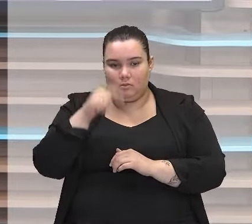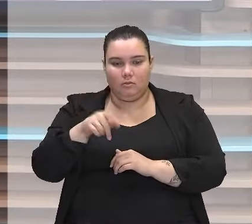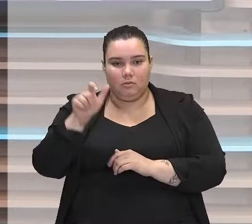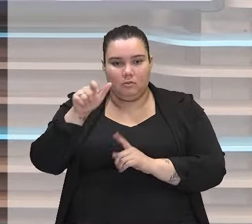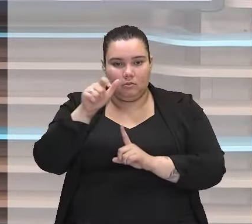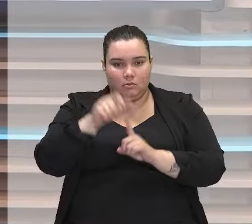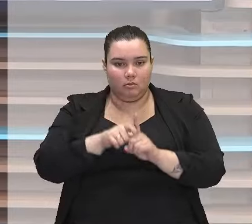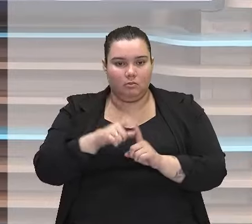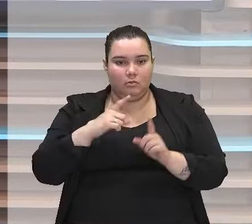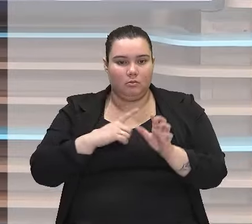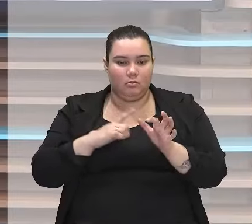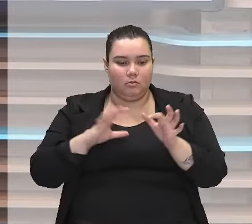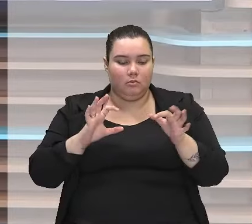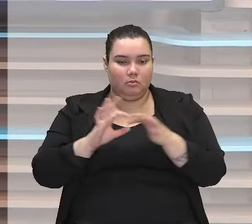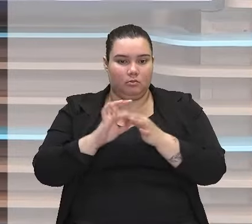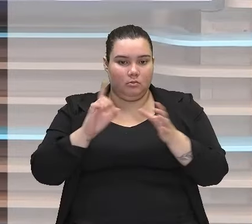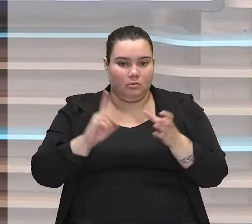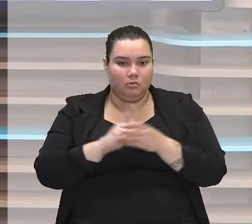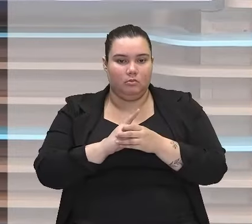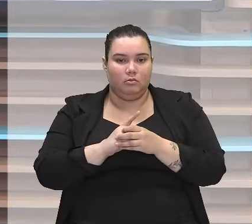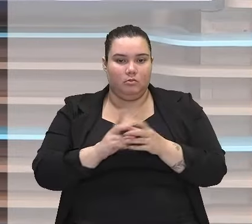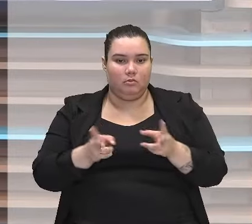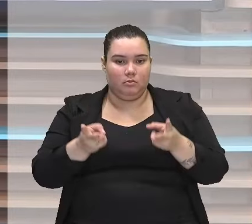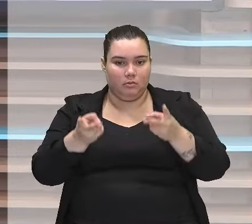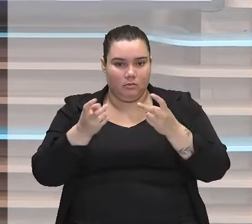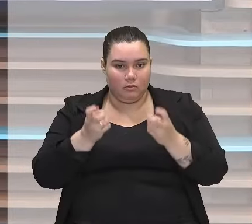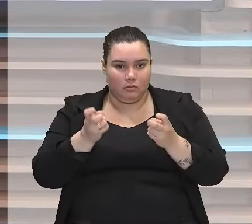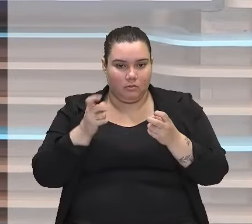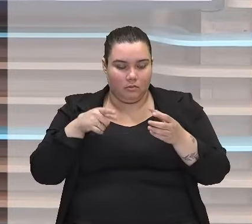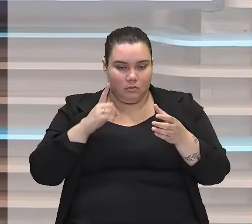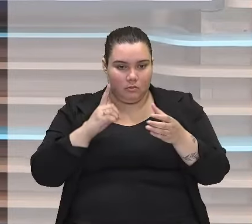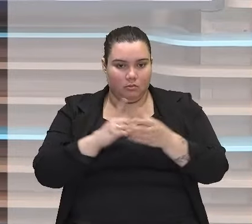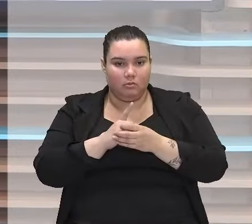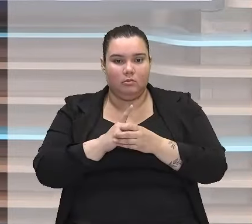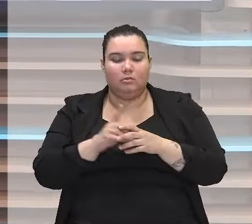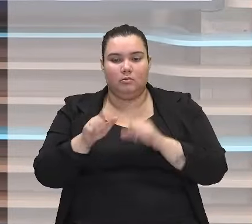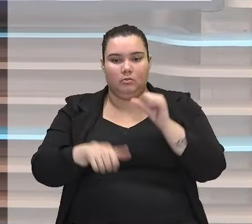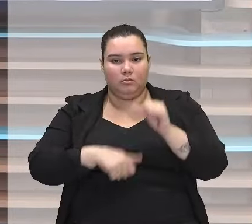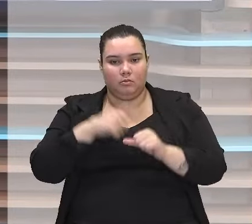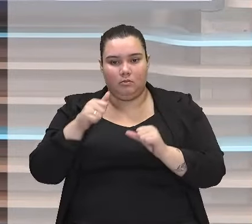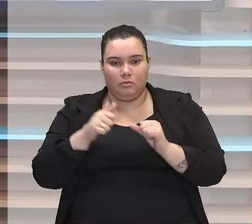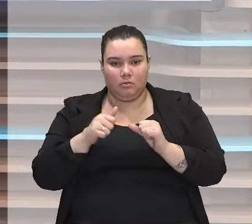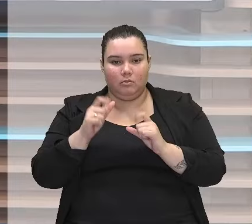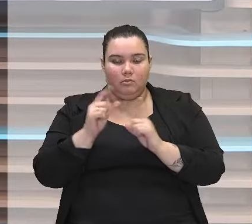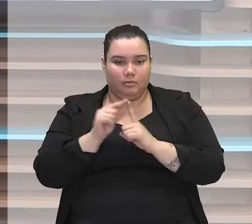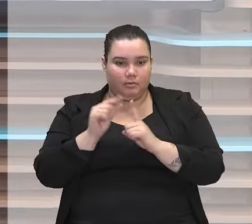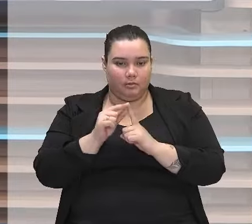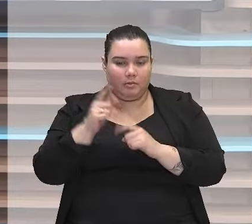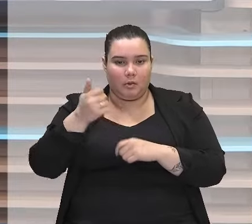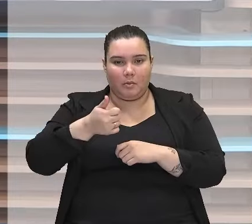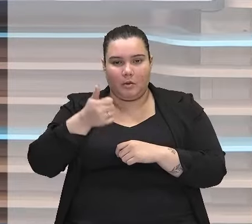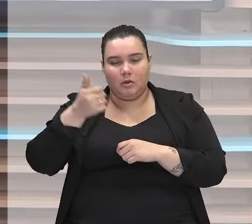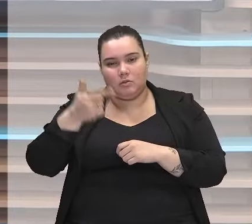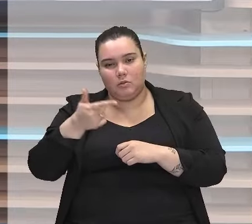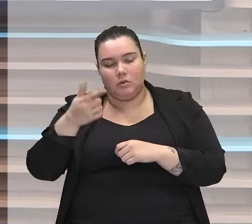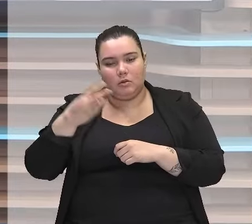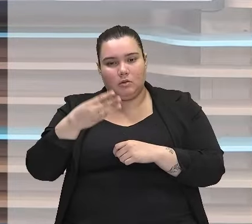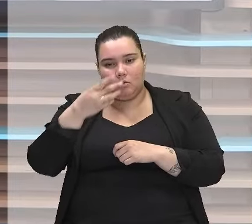Quando o sujeito acaba se incluindo e percebam que, ao se incluir, ele troca até a pessoa verbal